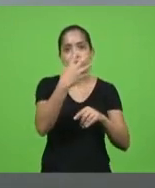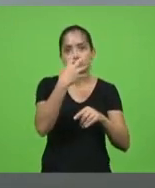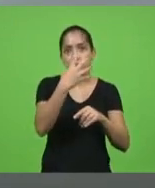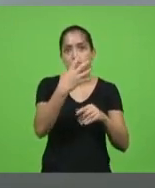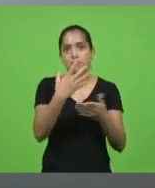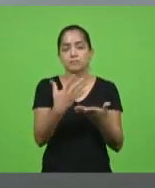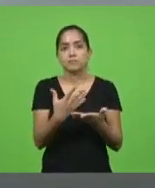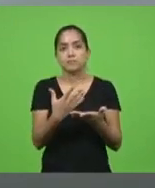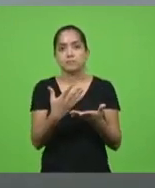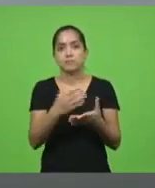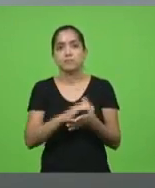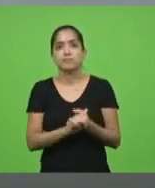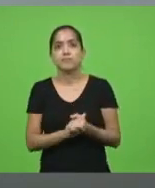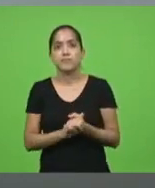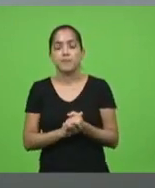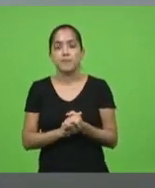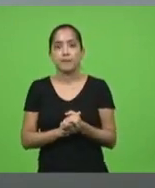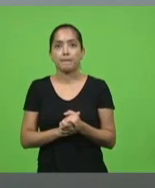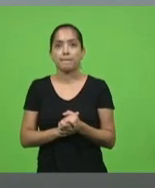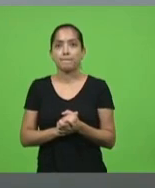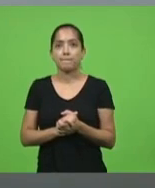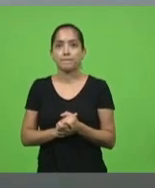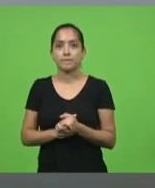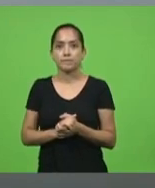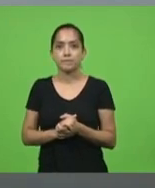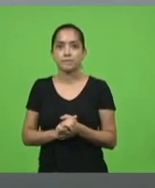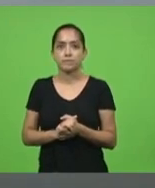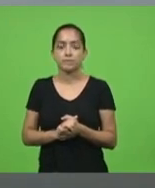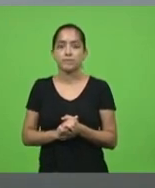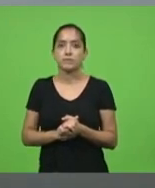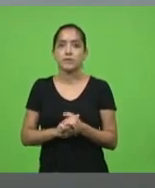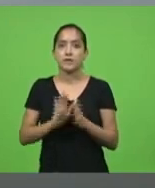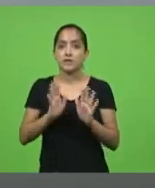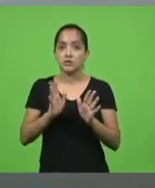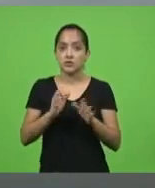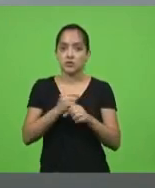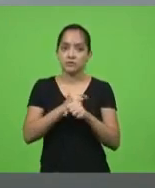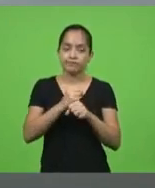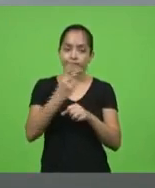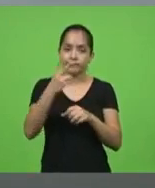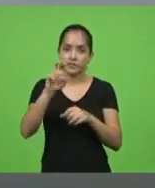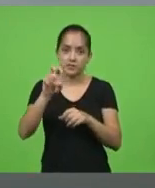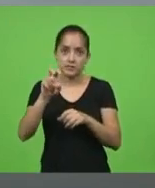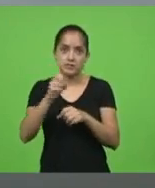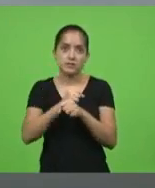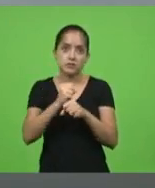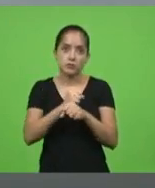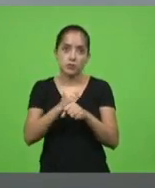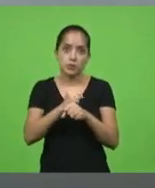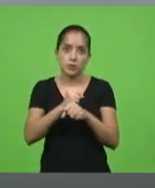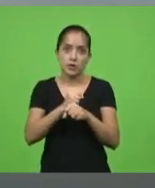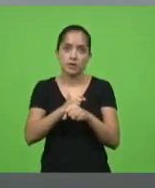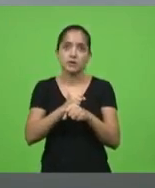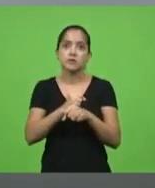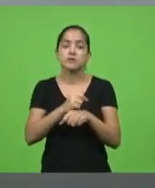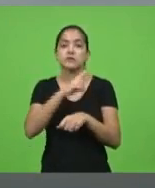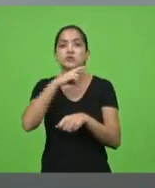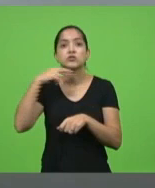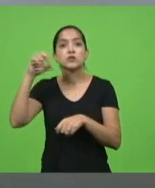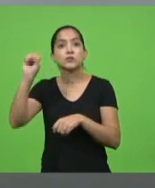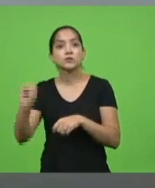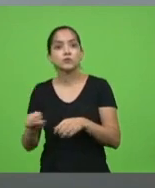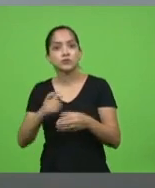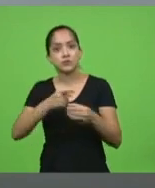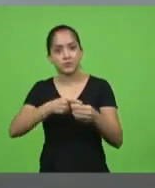amigo Marcelo que já está aqui mais de 25 anos na cidade de Jaraguá do Sul e